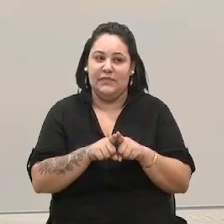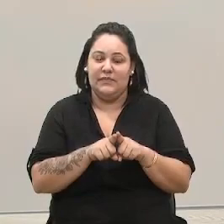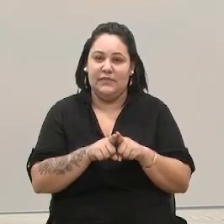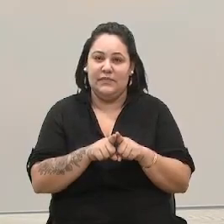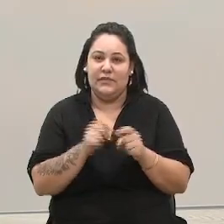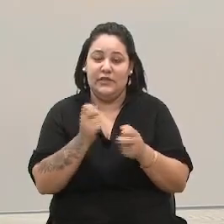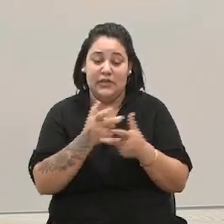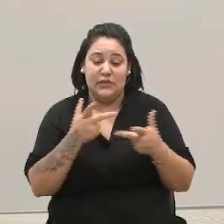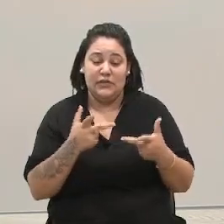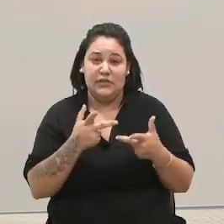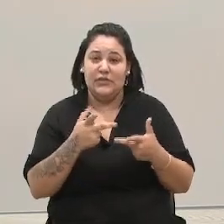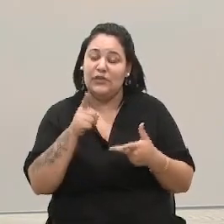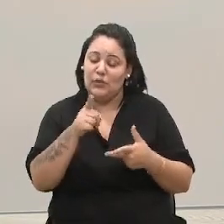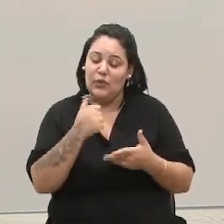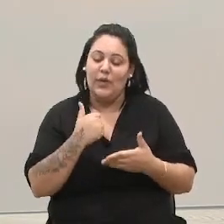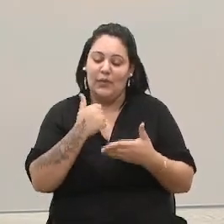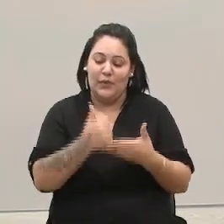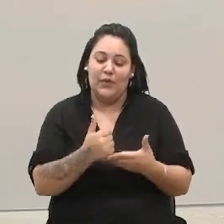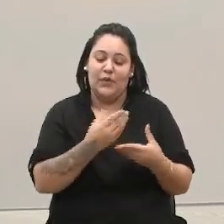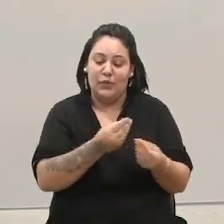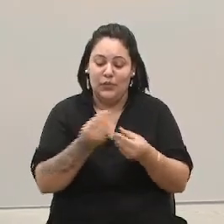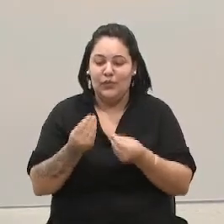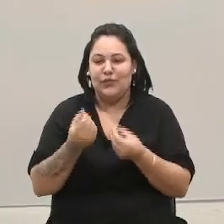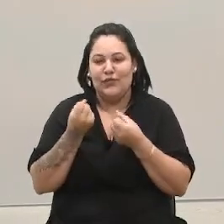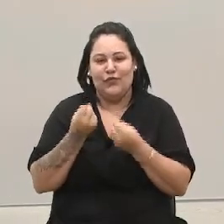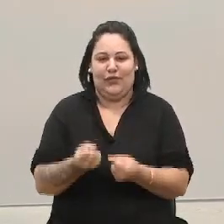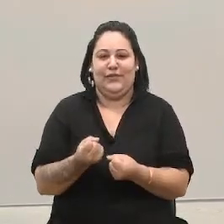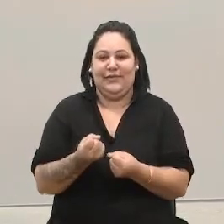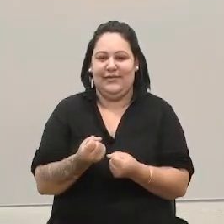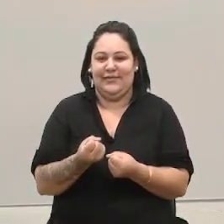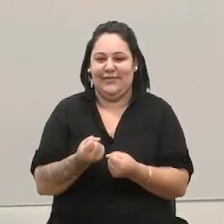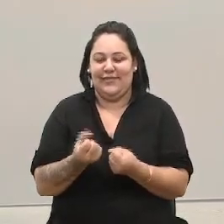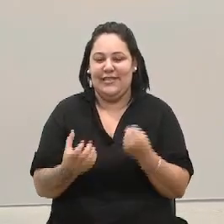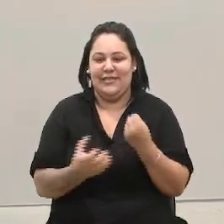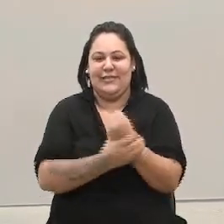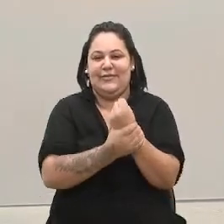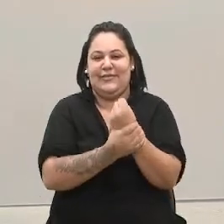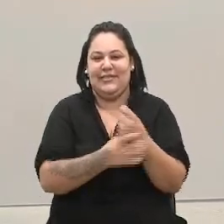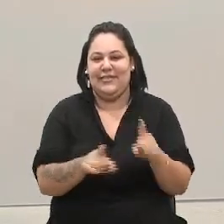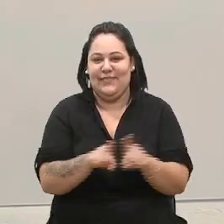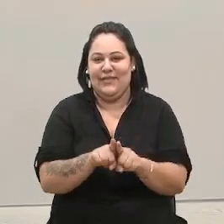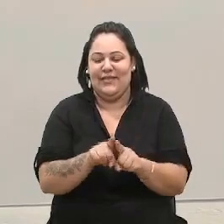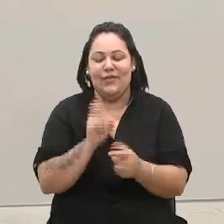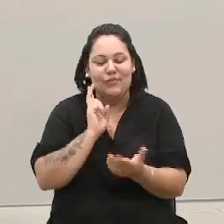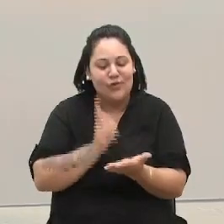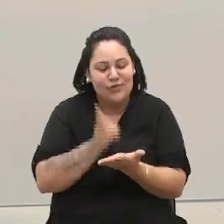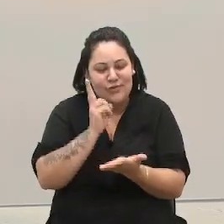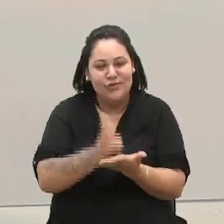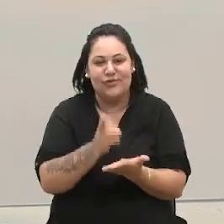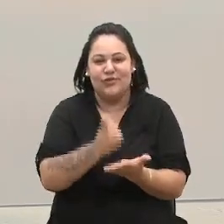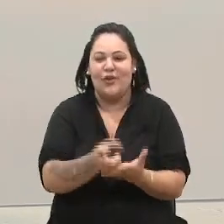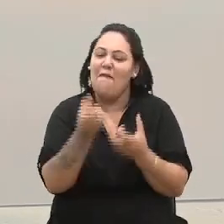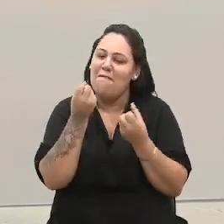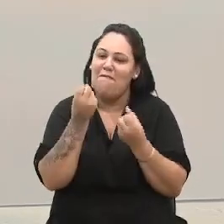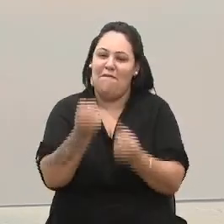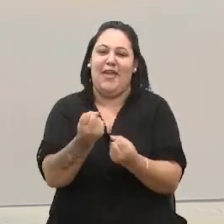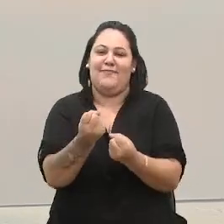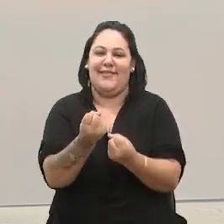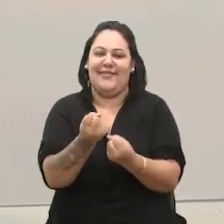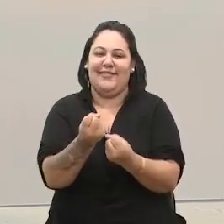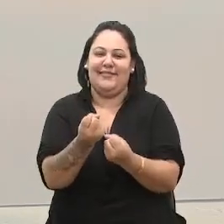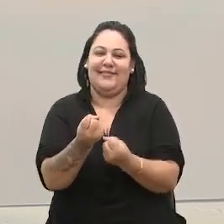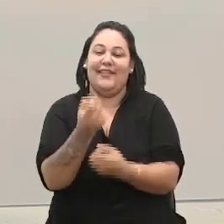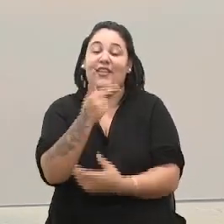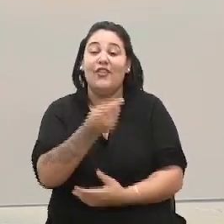que o senhor defende com muita firmeza e segurança. Então, continue firme na tua vida,